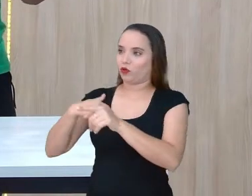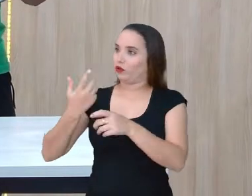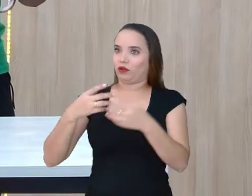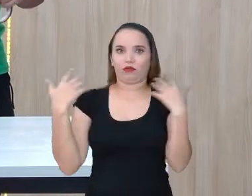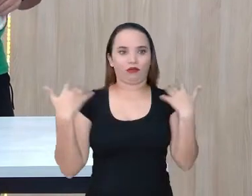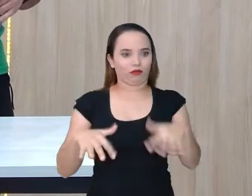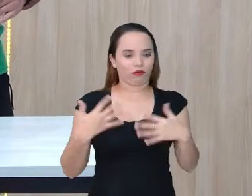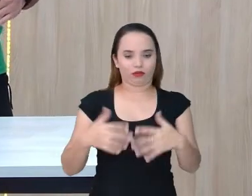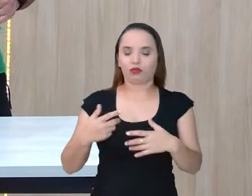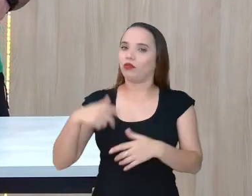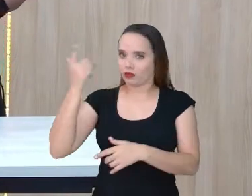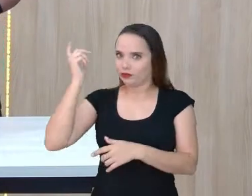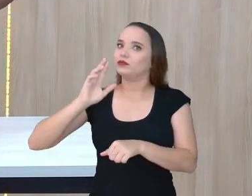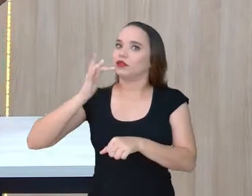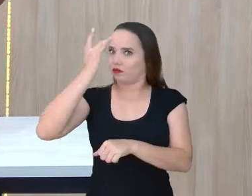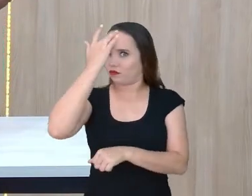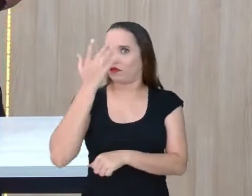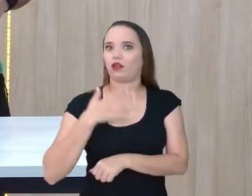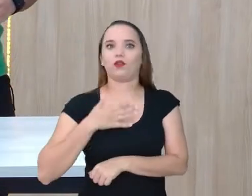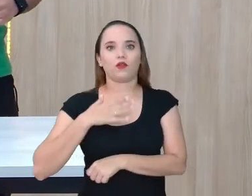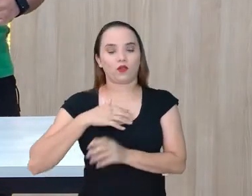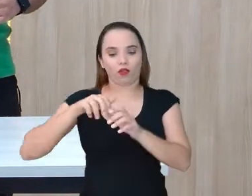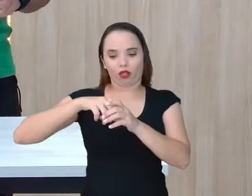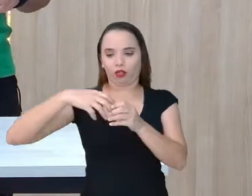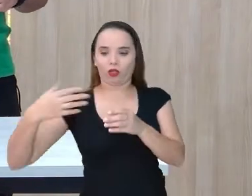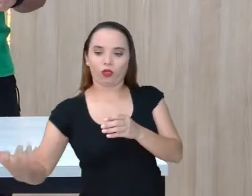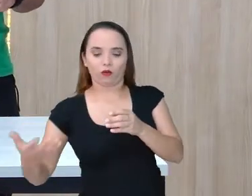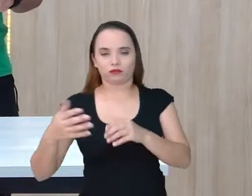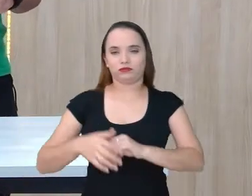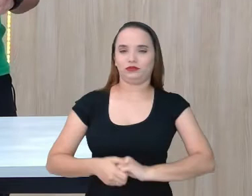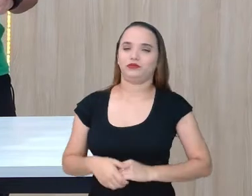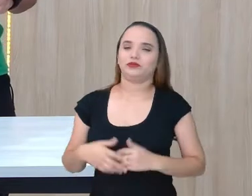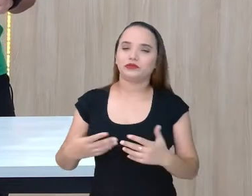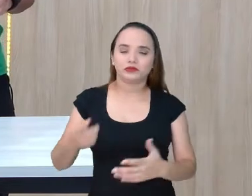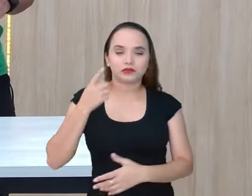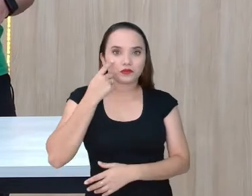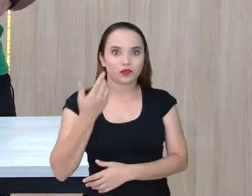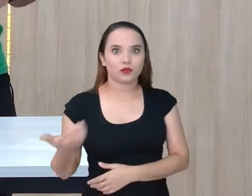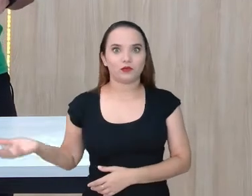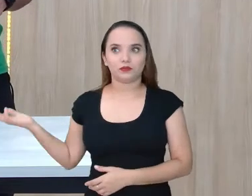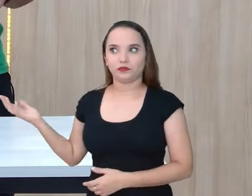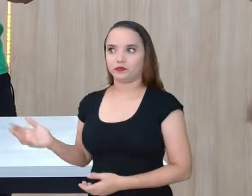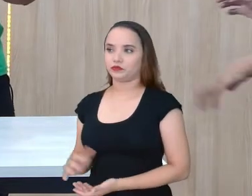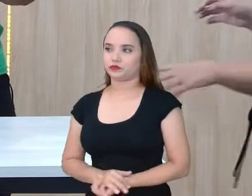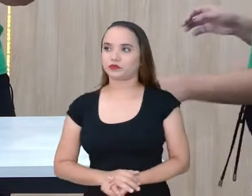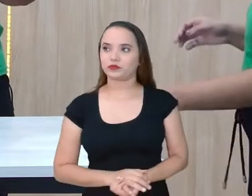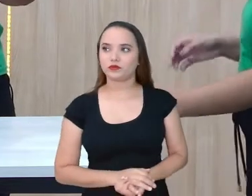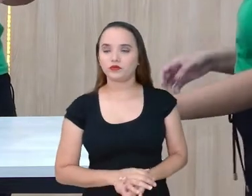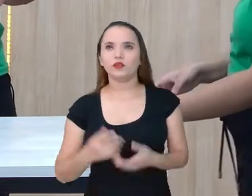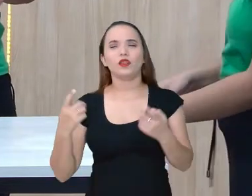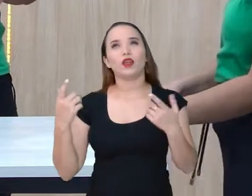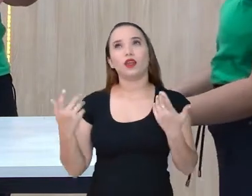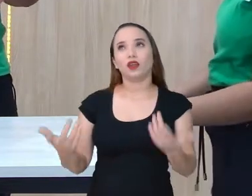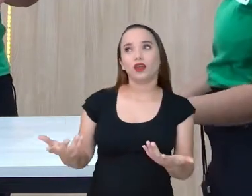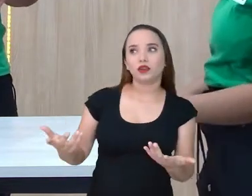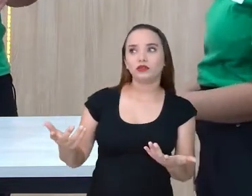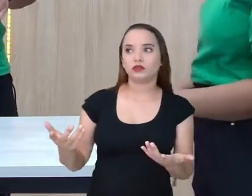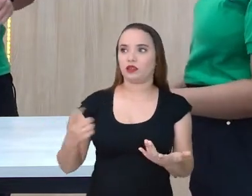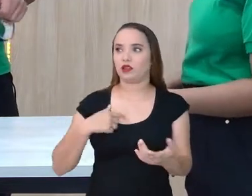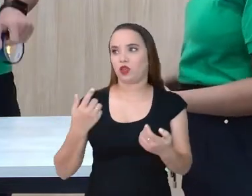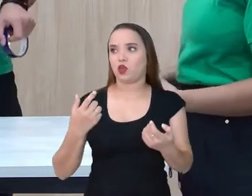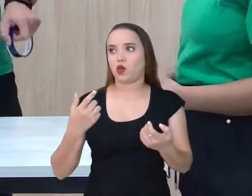E aí, pode ser que eu derrube, né? Aí, ó. O que é que acontece? É. Ah, Heleno. Então, eu tenho que fazer... É.